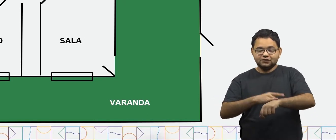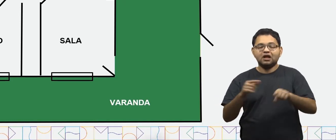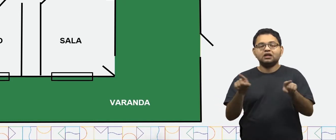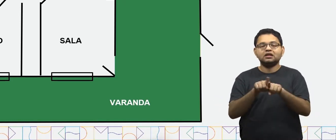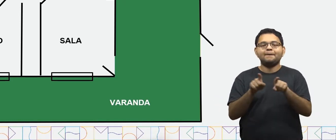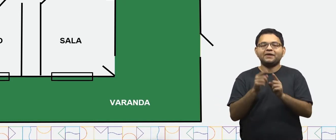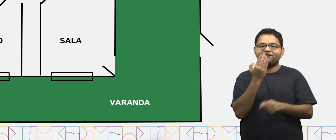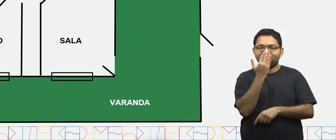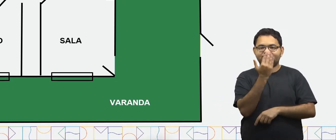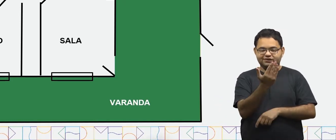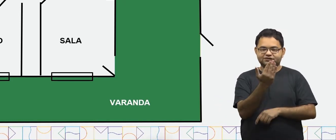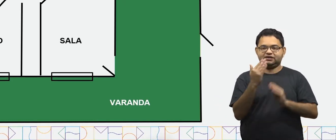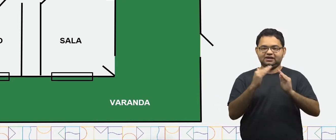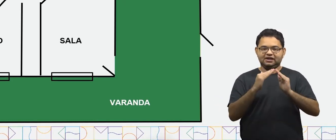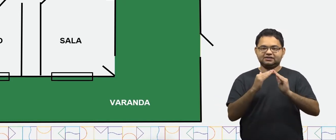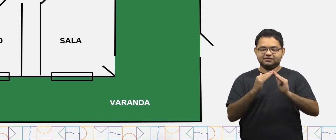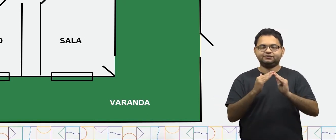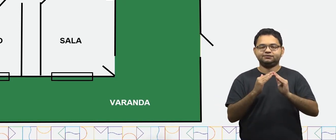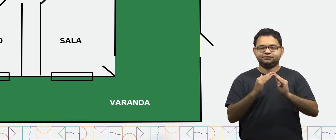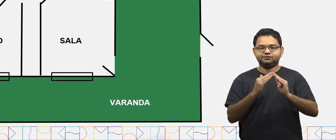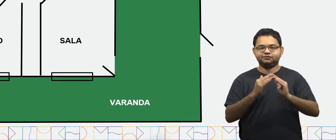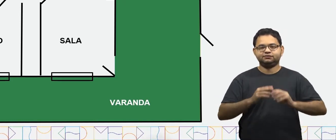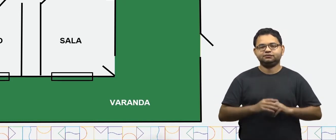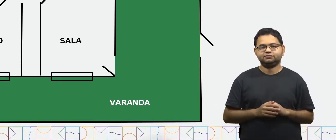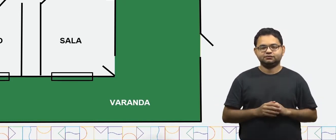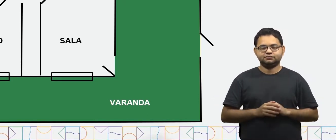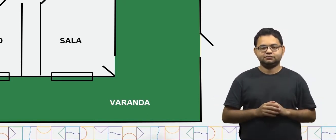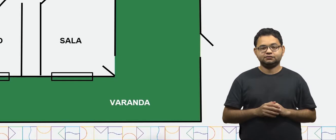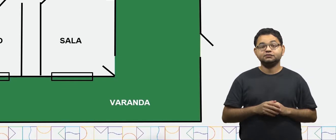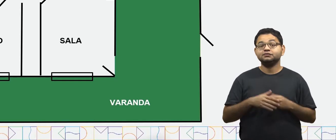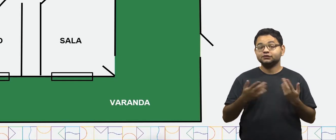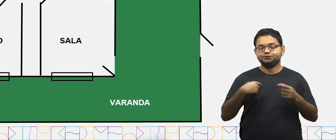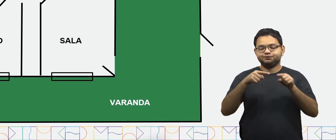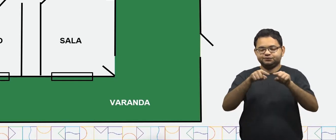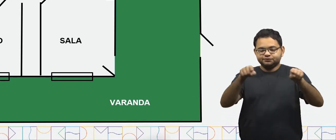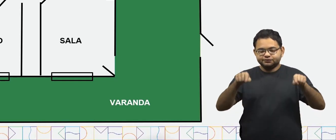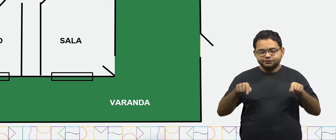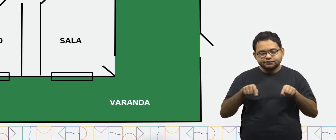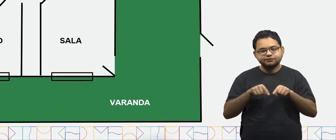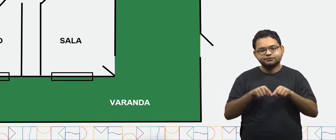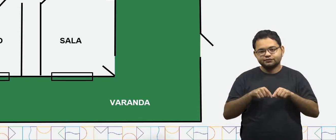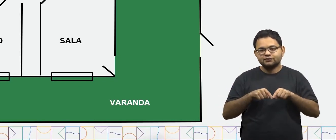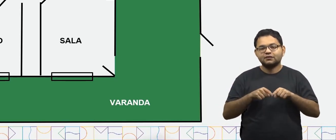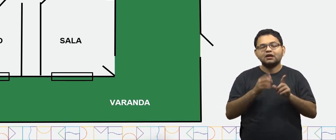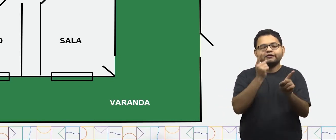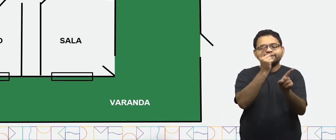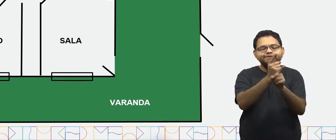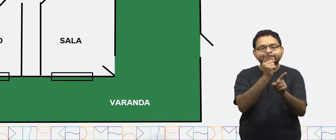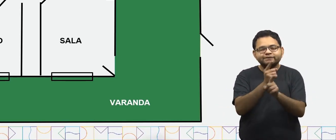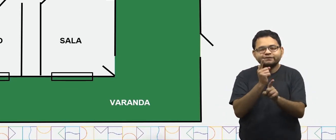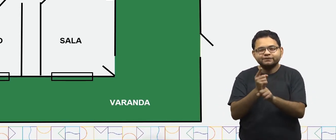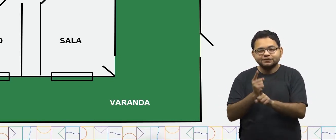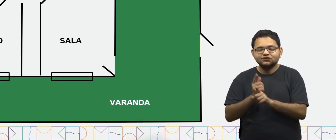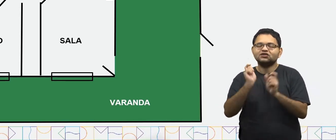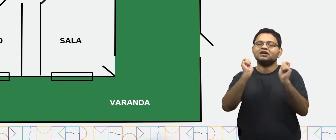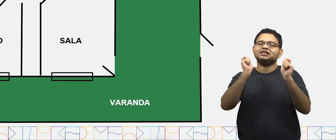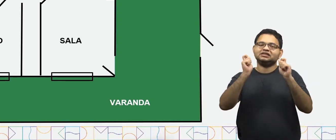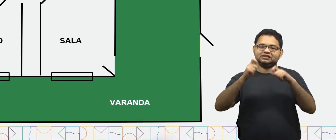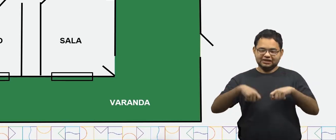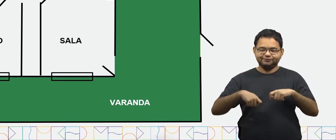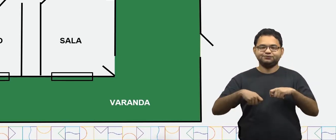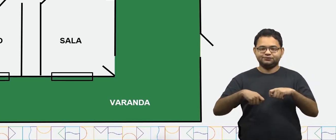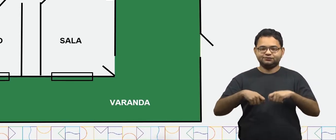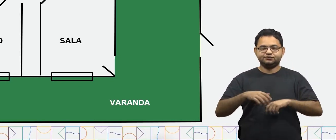e também uma varanda. E é por meio dessa planta baixa que podemos identificar nessas